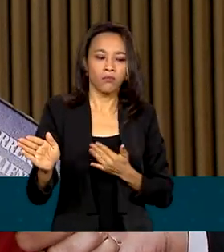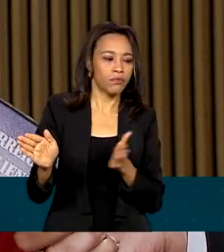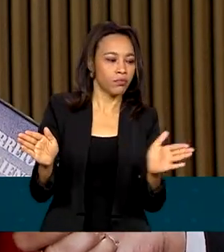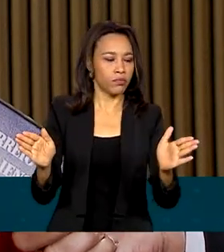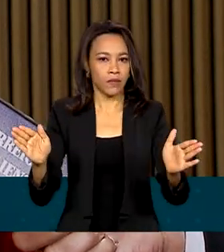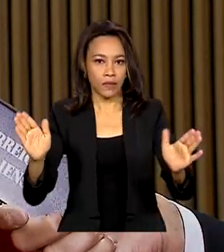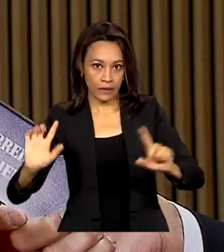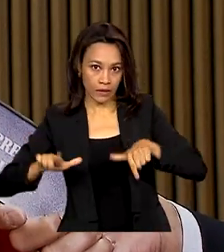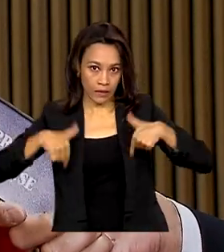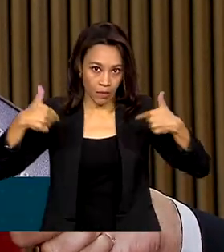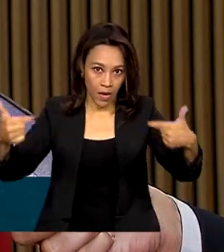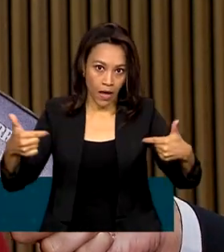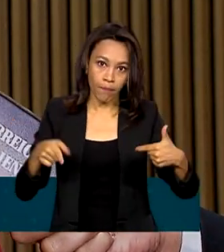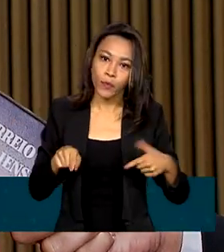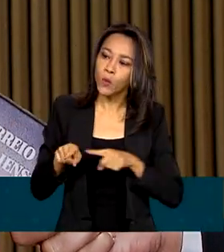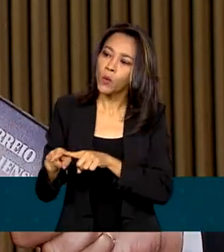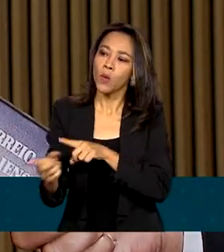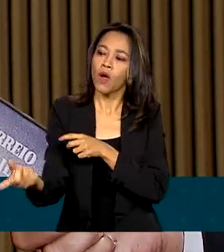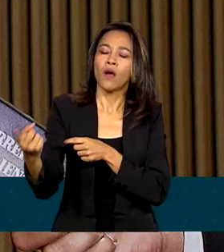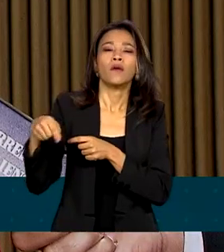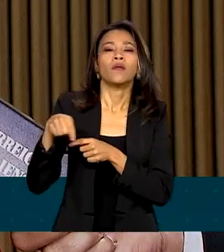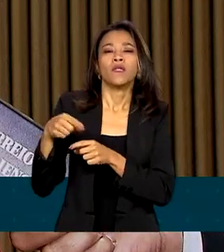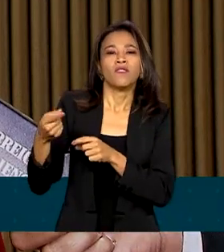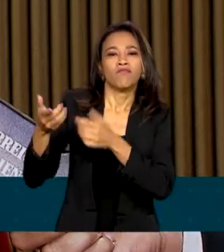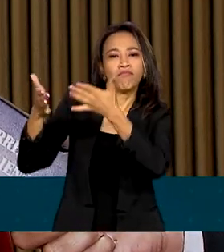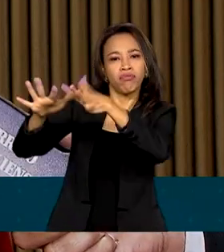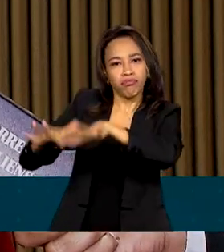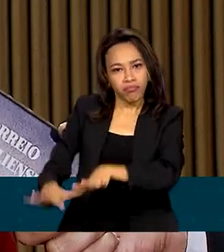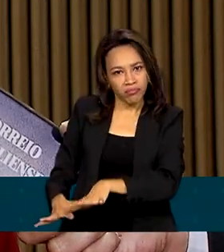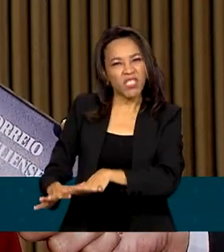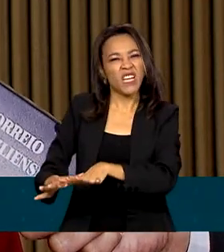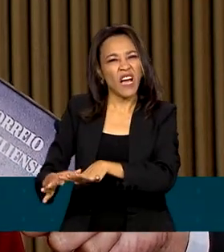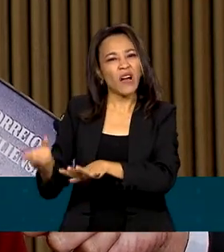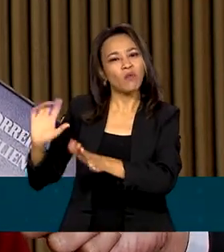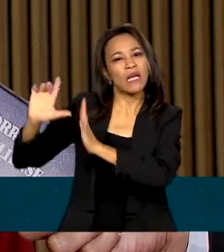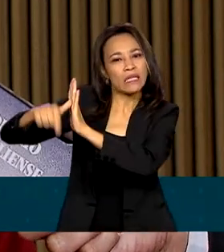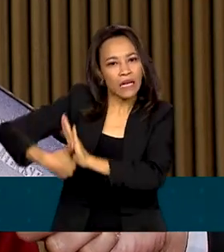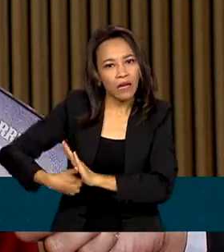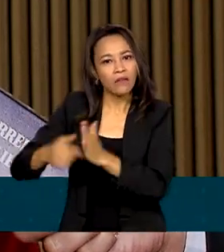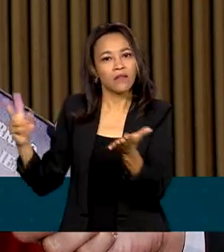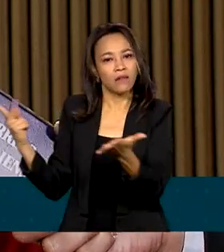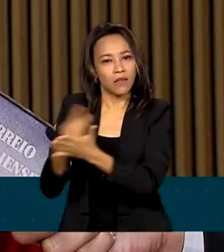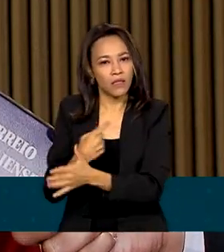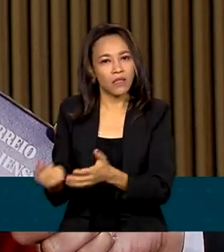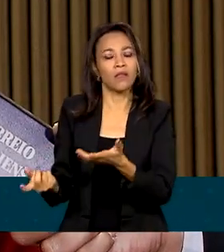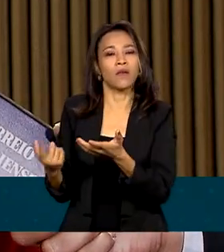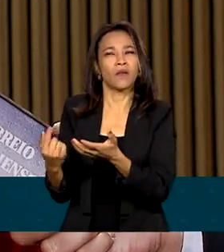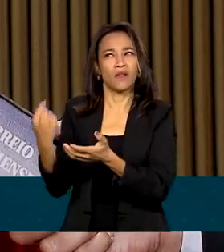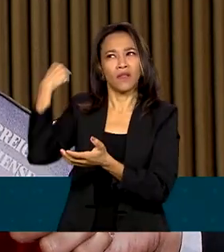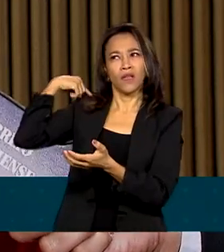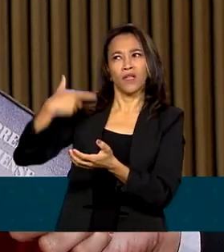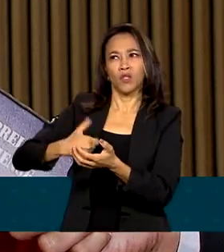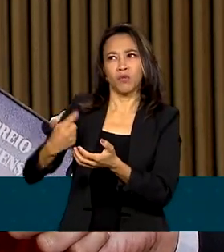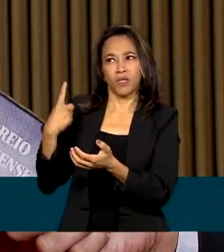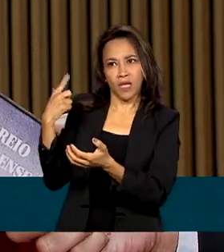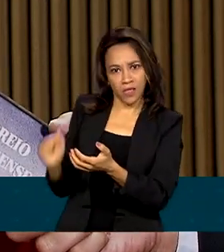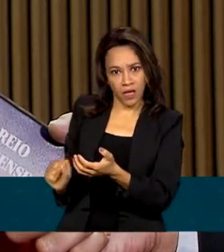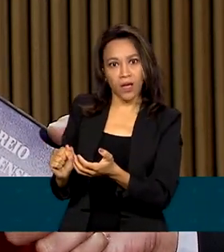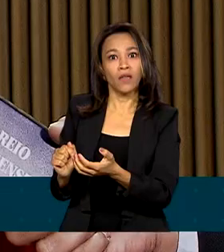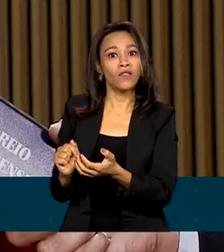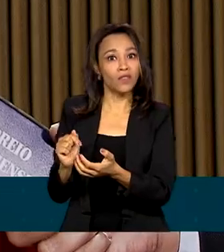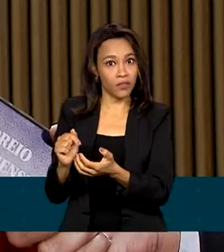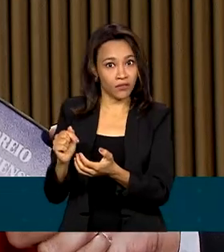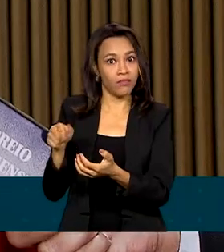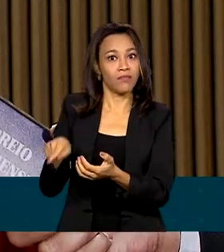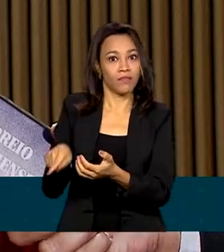resgate e de desfazimento dos retrocessos que aconteceram desde 2017, na verdade, com